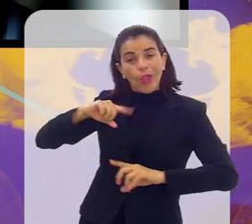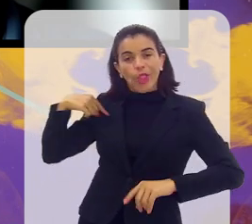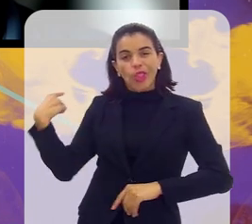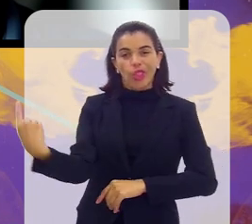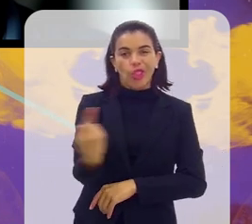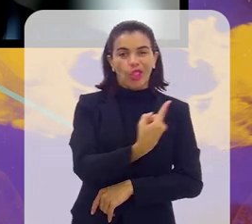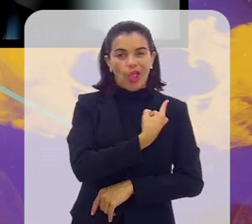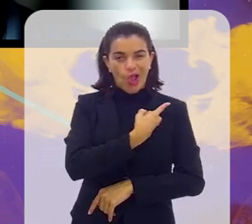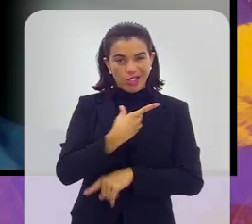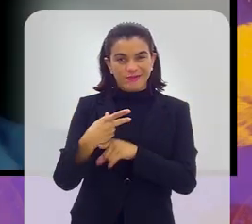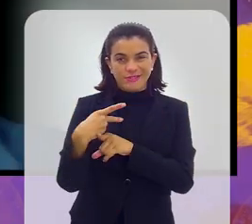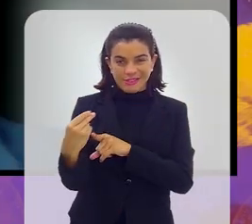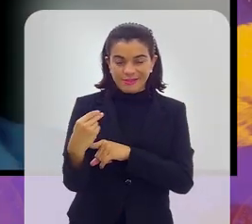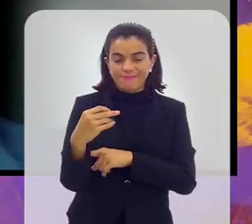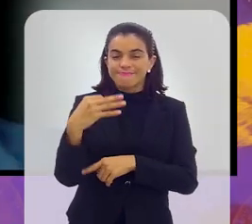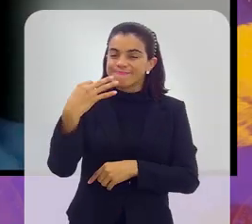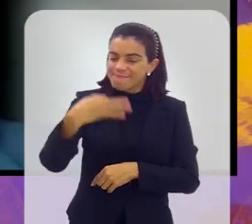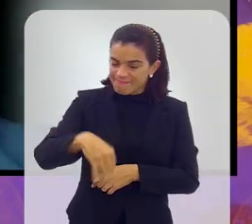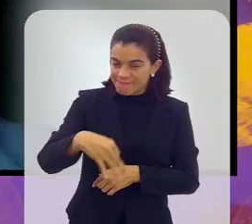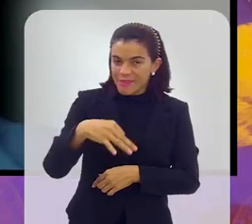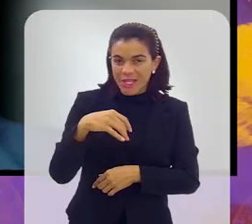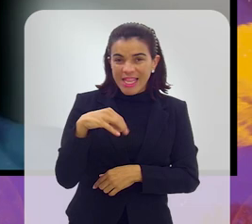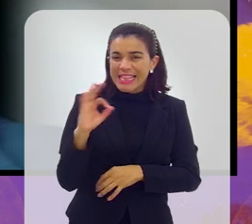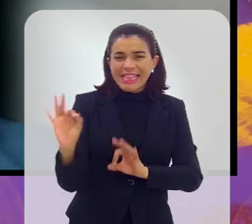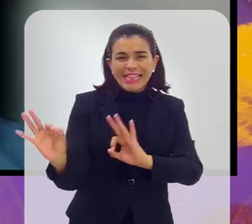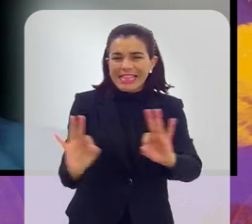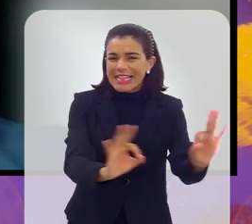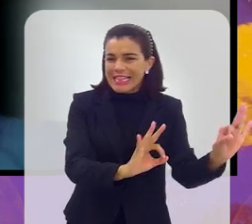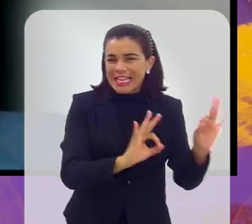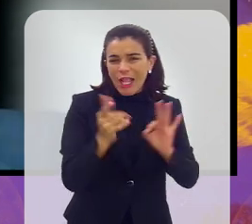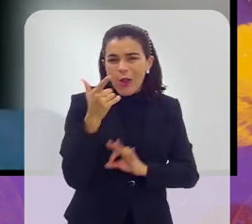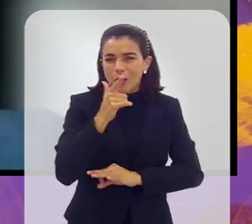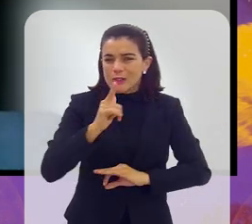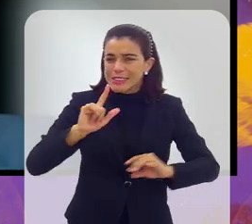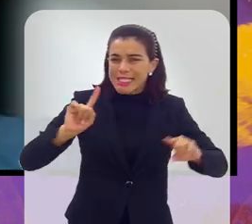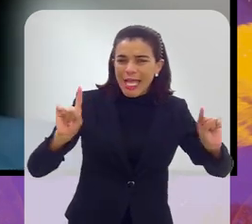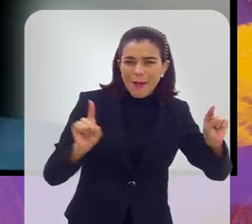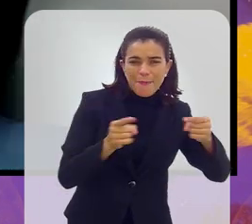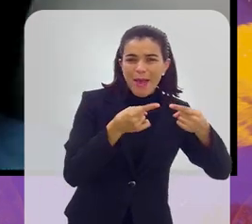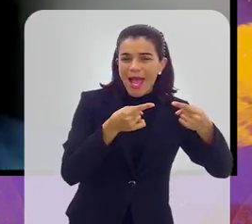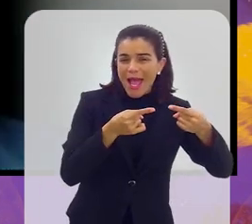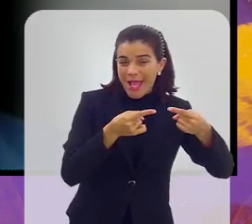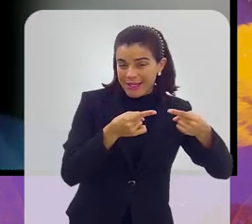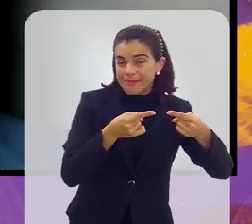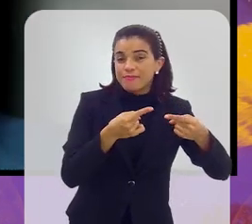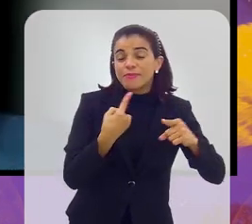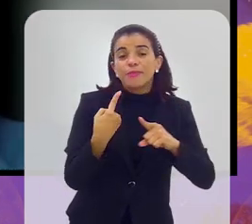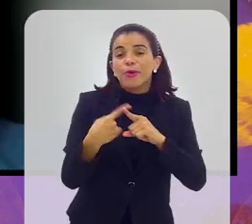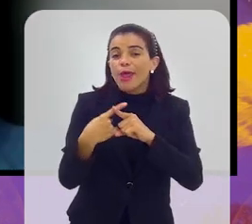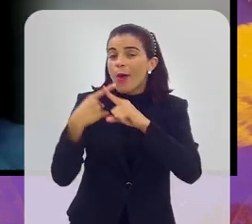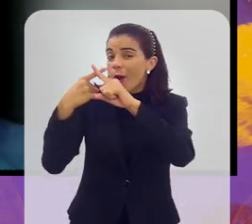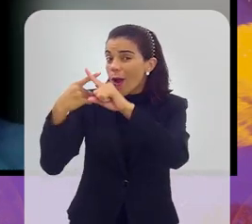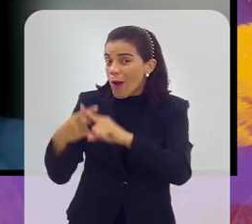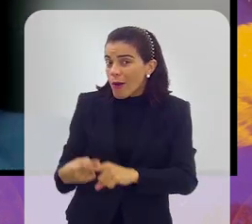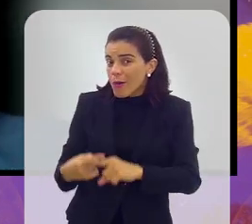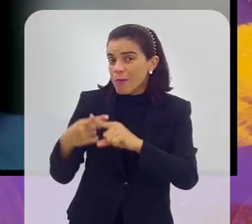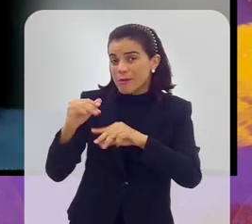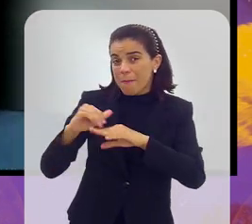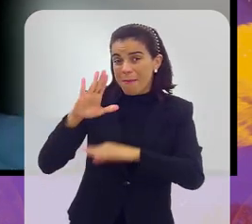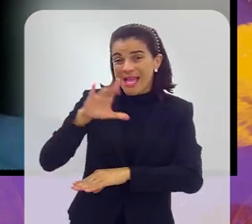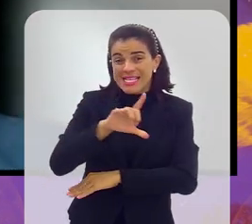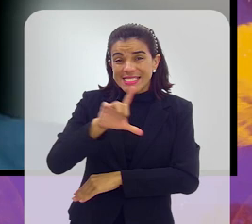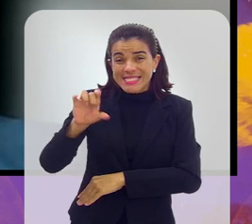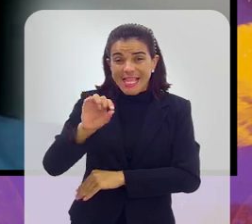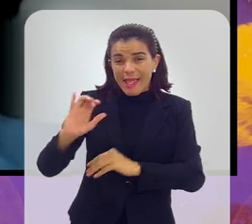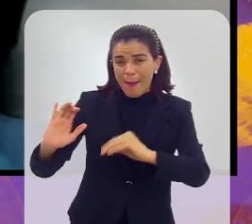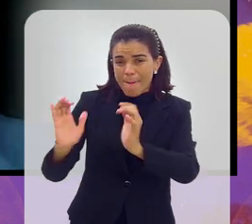nós vencemos. Com certeza. Ninguém consegue chegar ali numa final, chegar... Porque, assim, é uma competição com mais